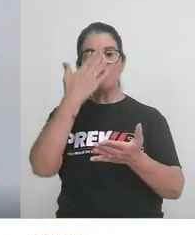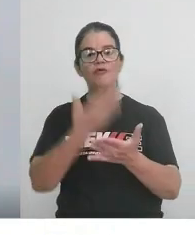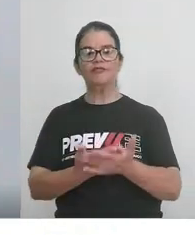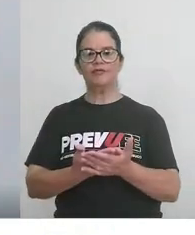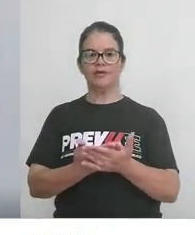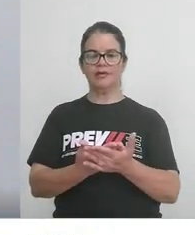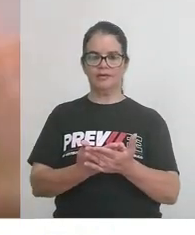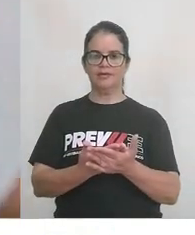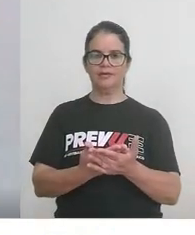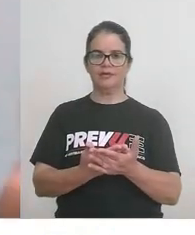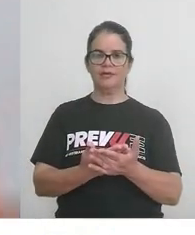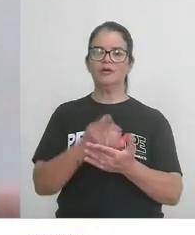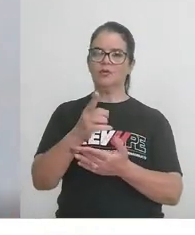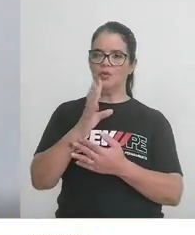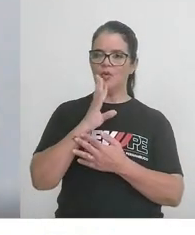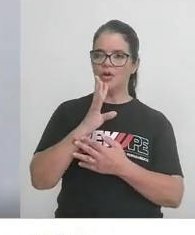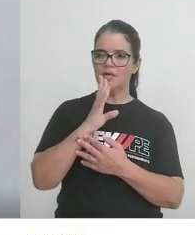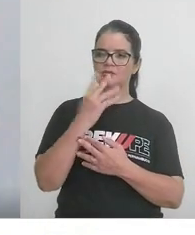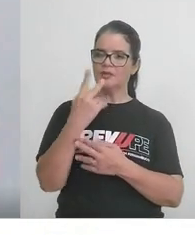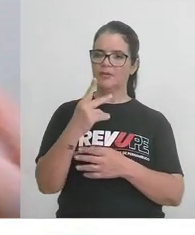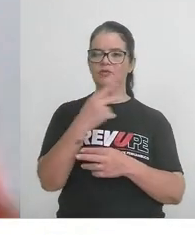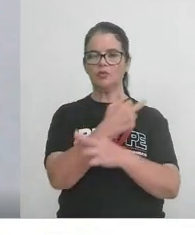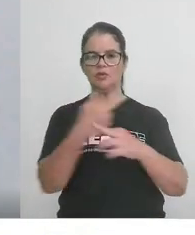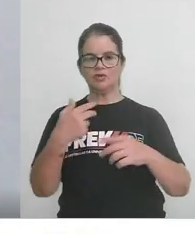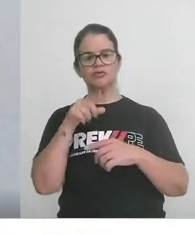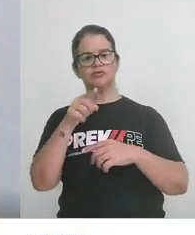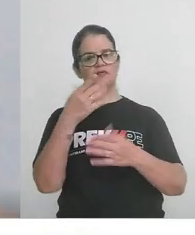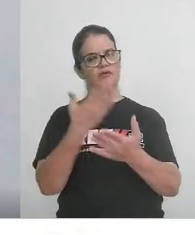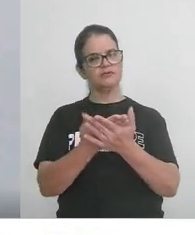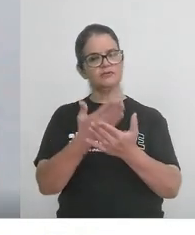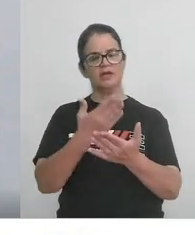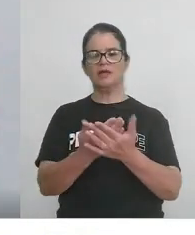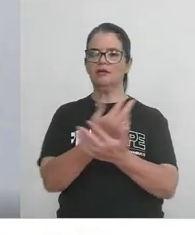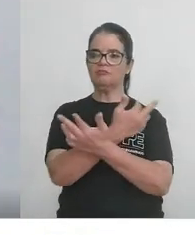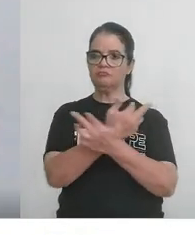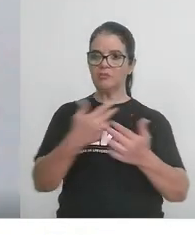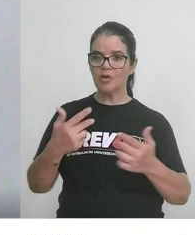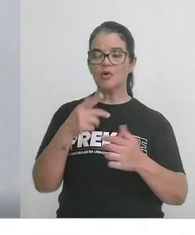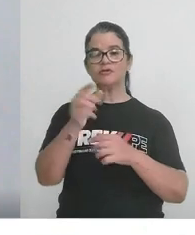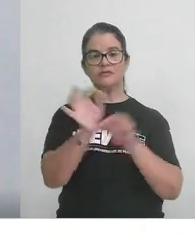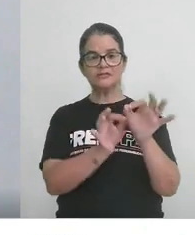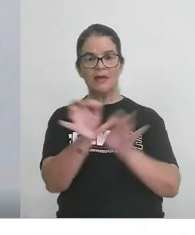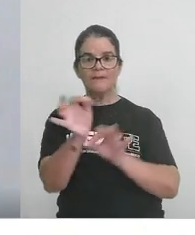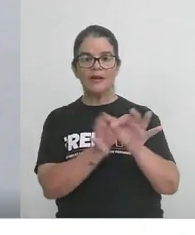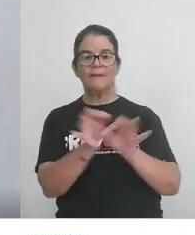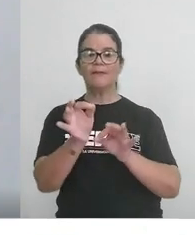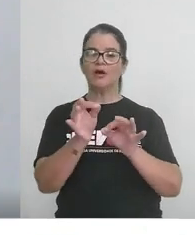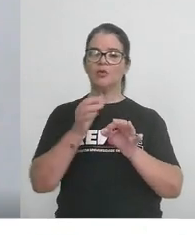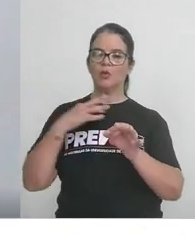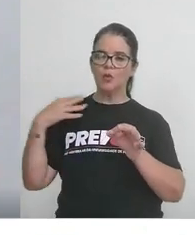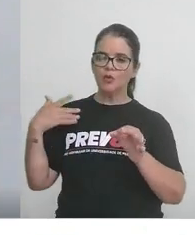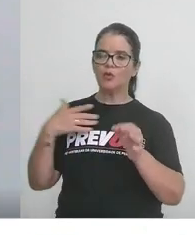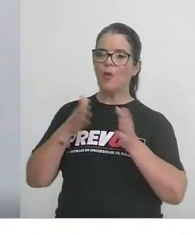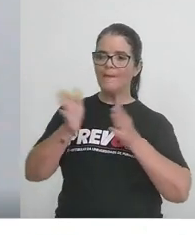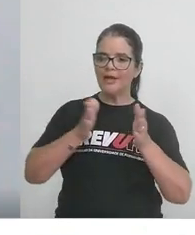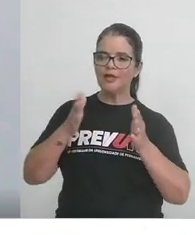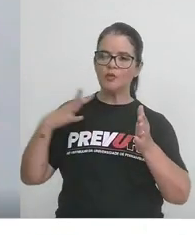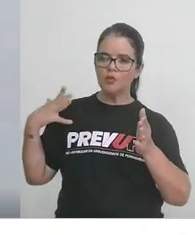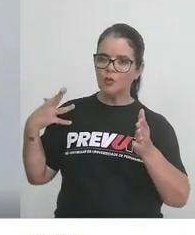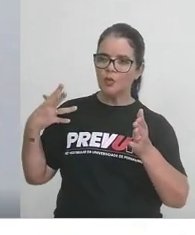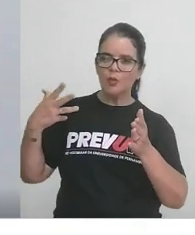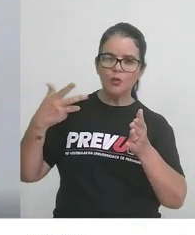no seu conhecimento, no que você estudou, no que você se preparou todo esse período, né?